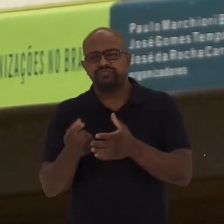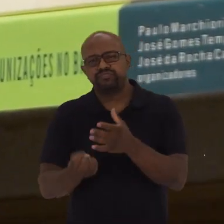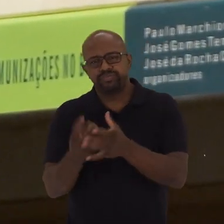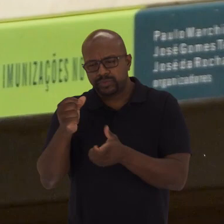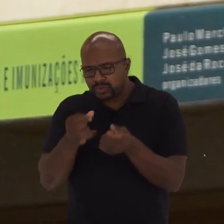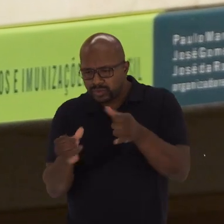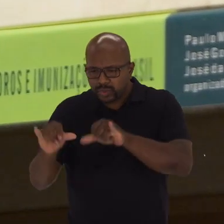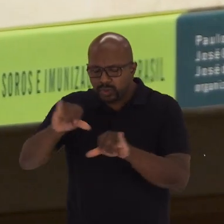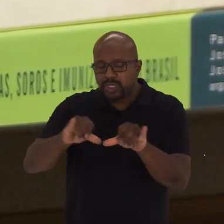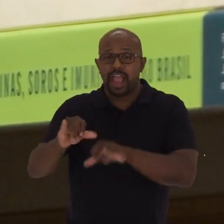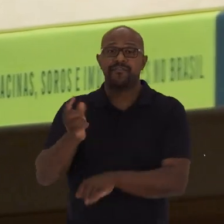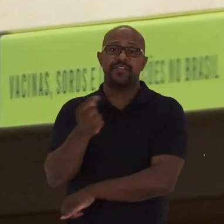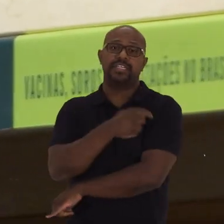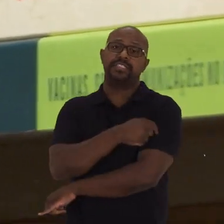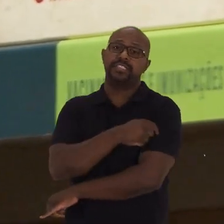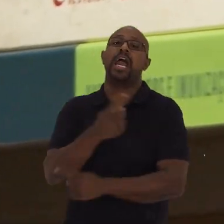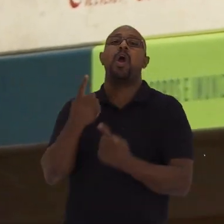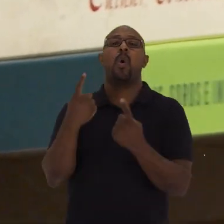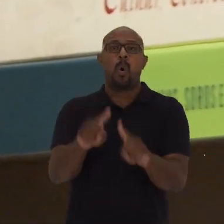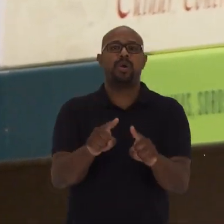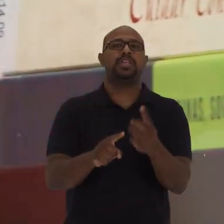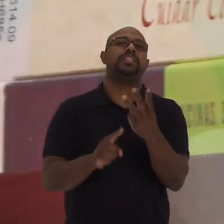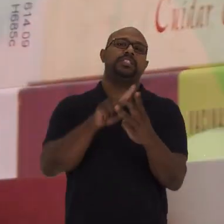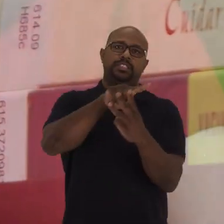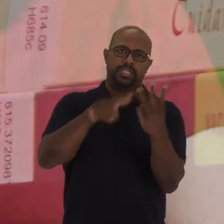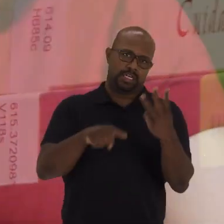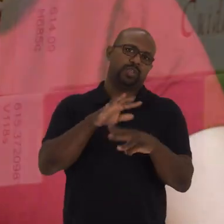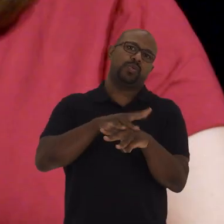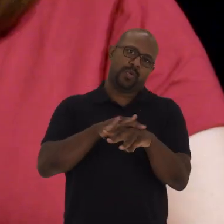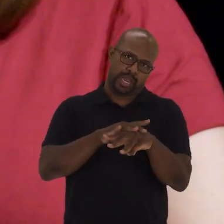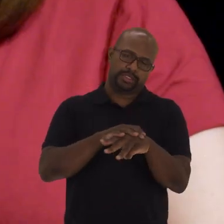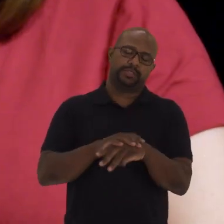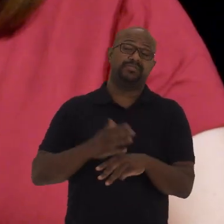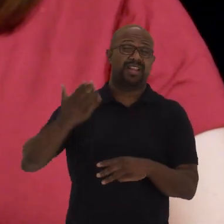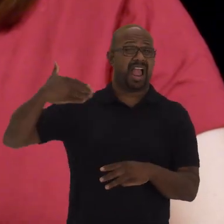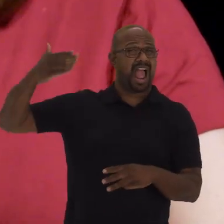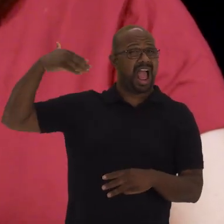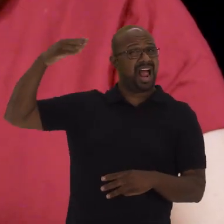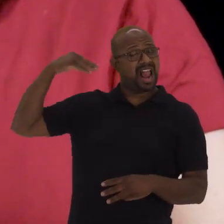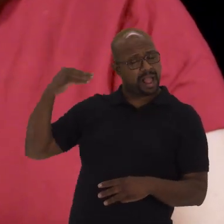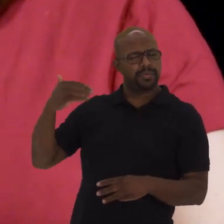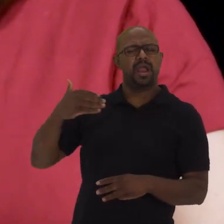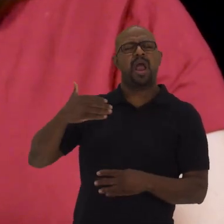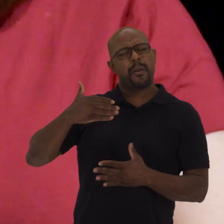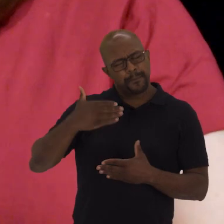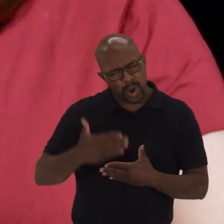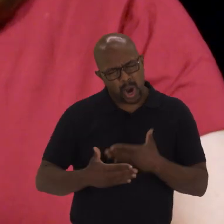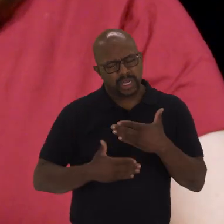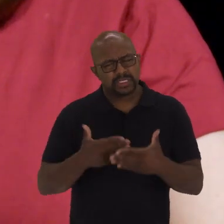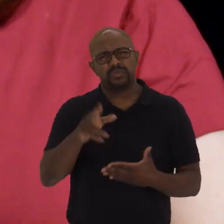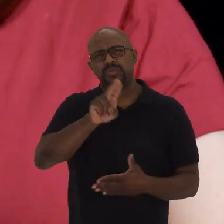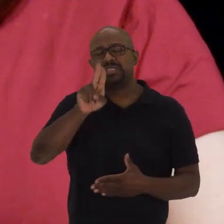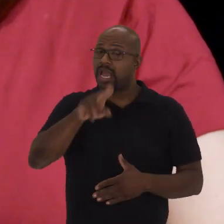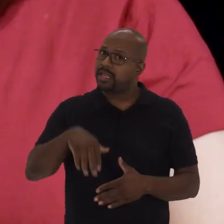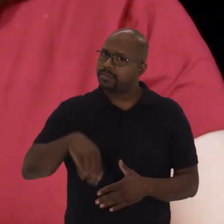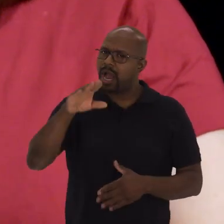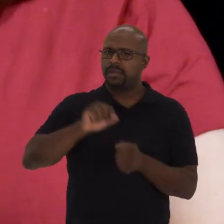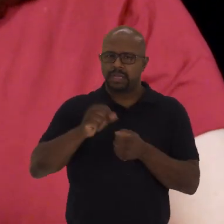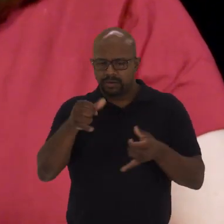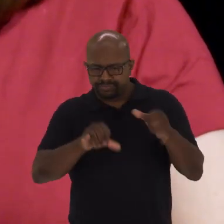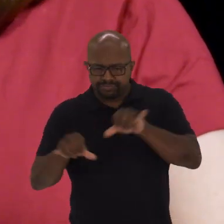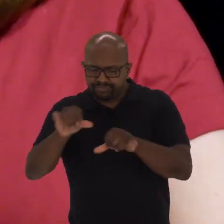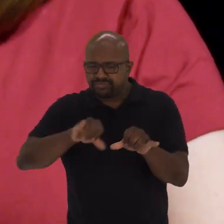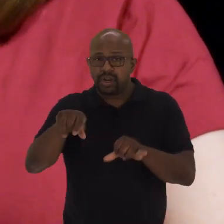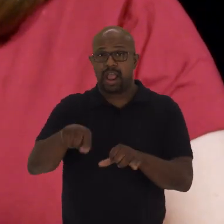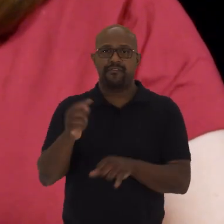Contra essas três doenças Que o Miguel falou Naquela época, o processo mais utilizado Para produzir vacinas